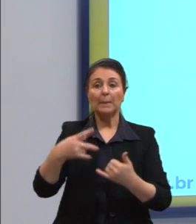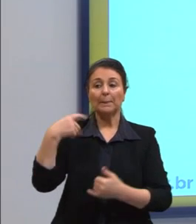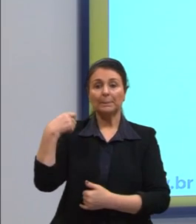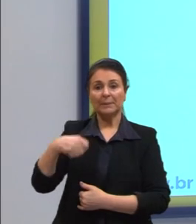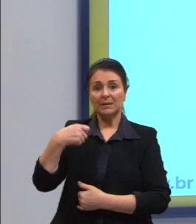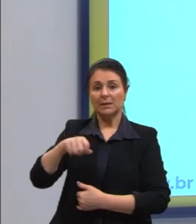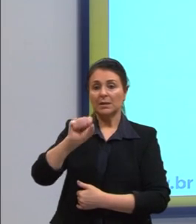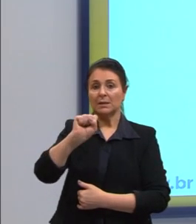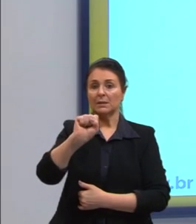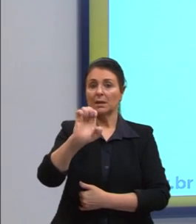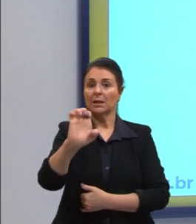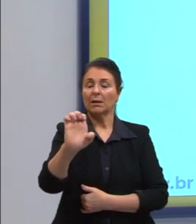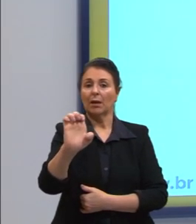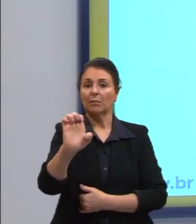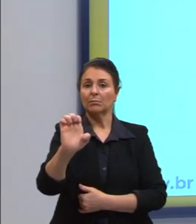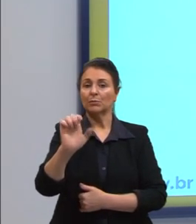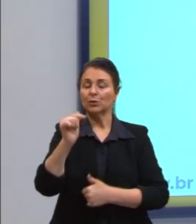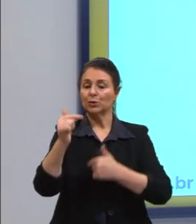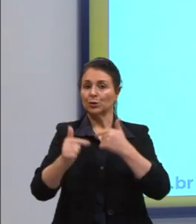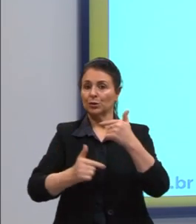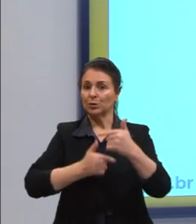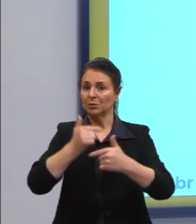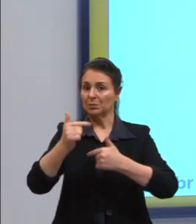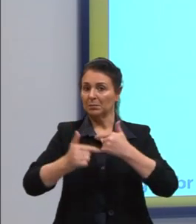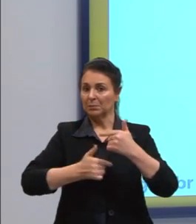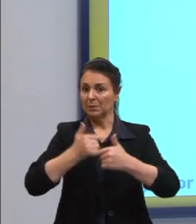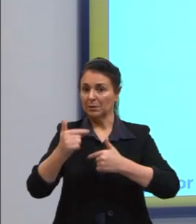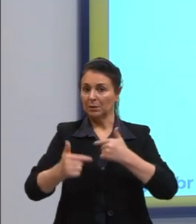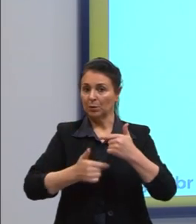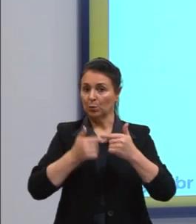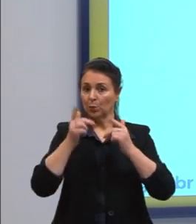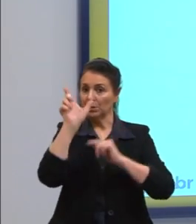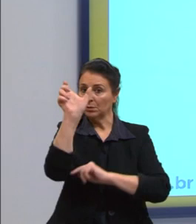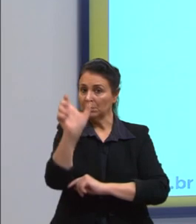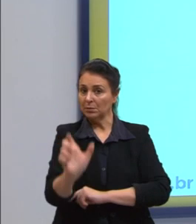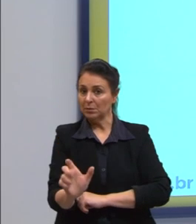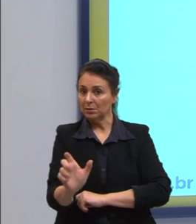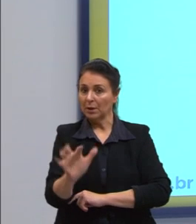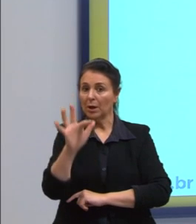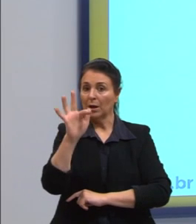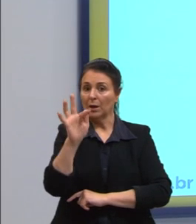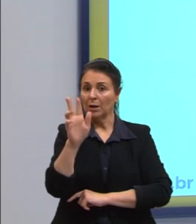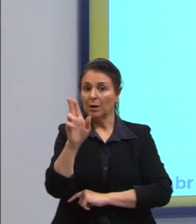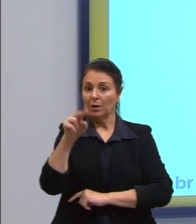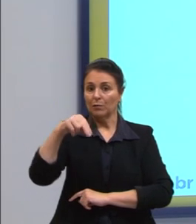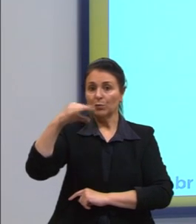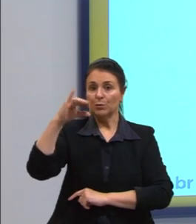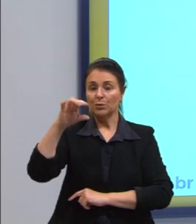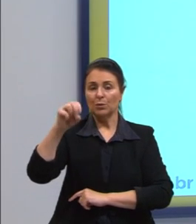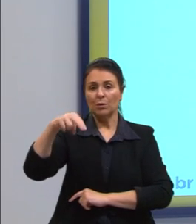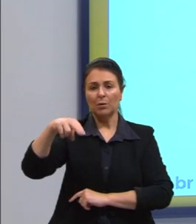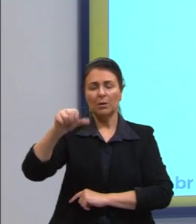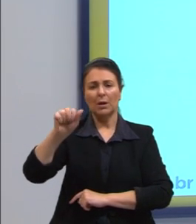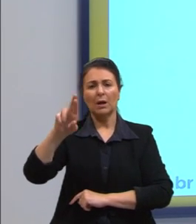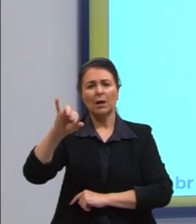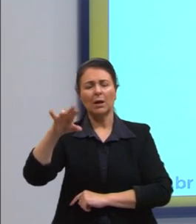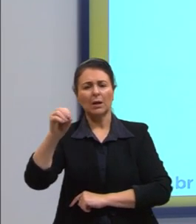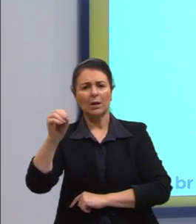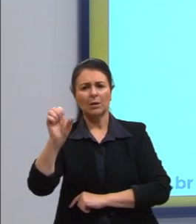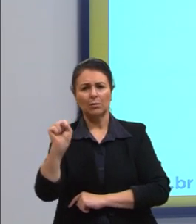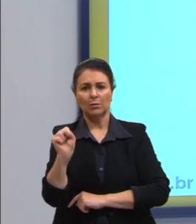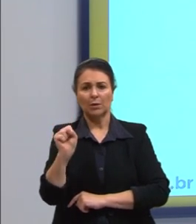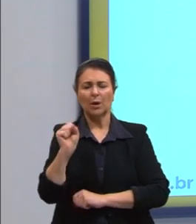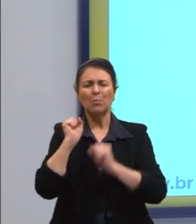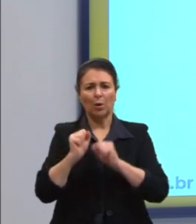de funcionários. Eu posso fazer funcionários são precisados? Olha que frase estranha.